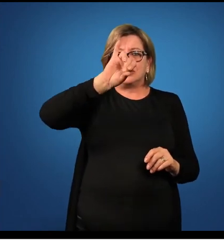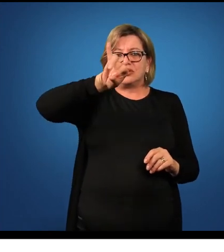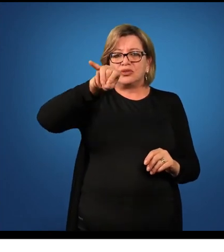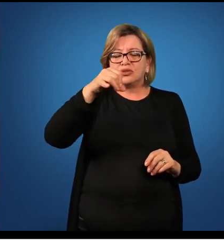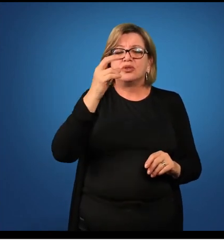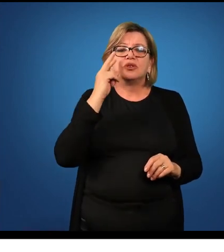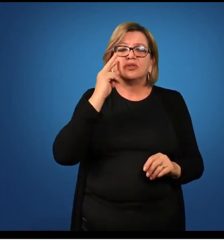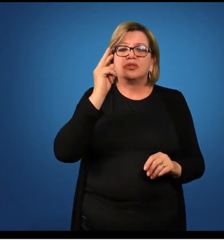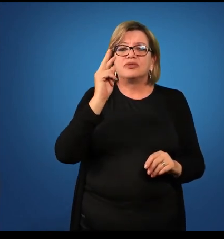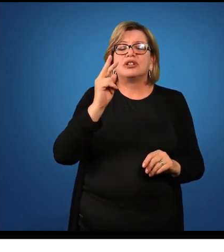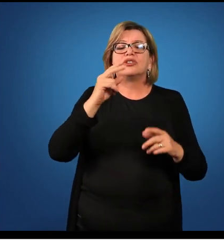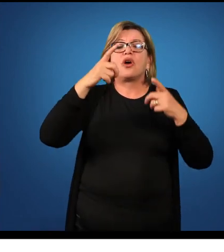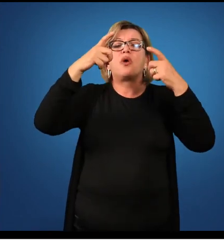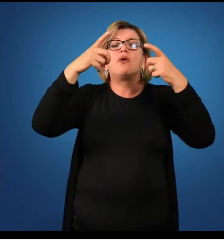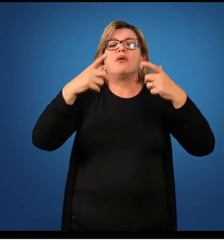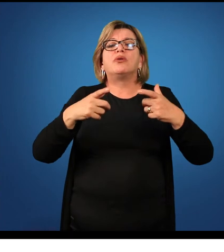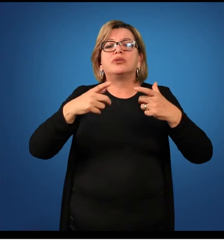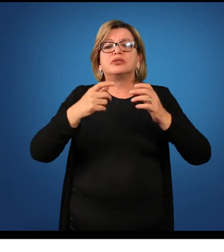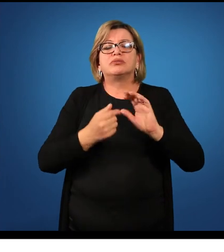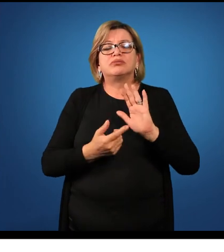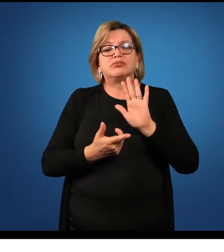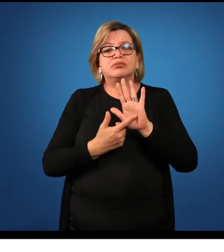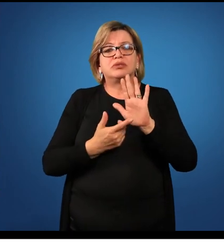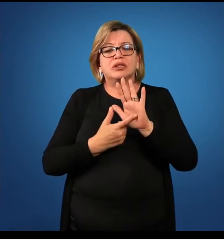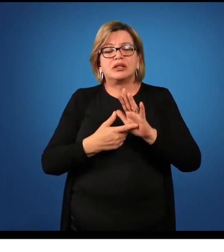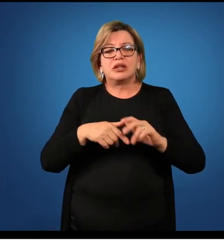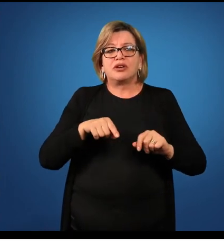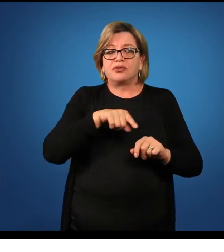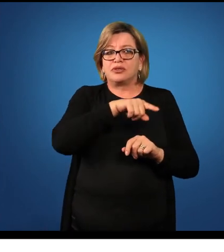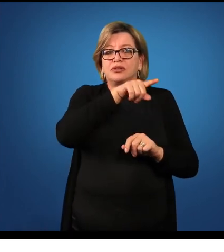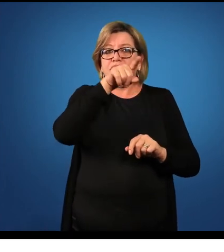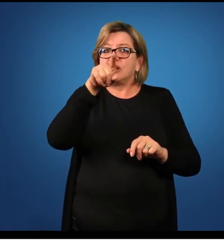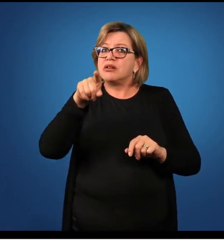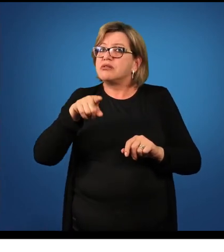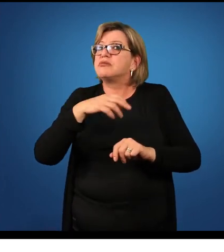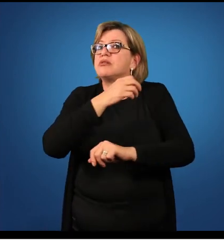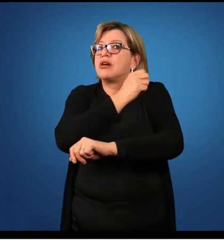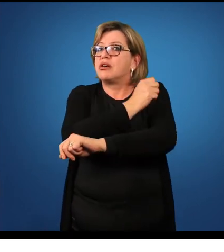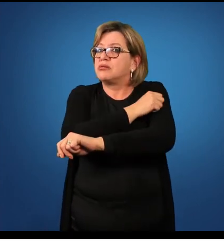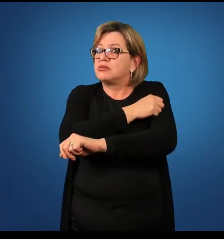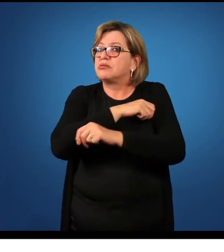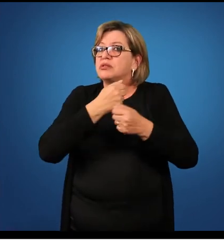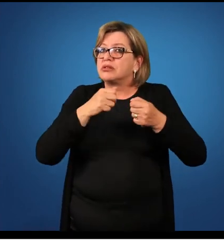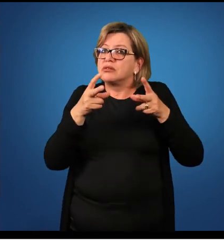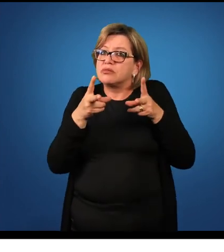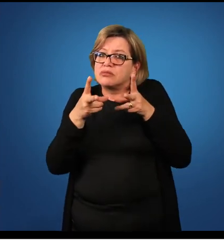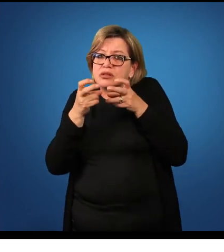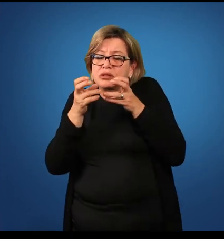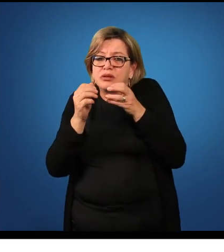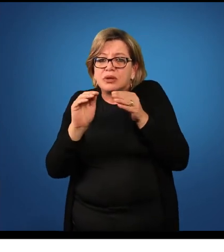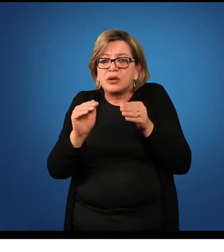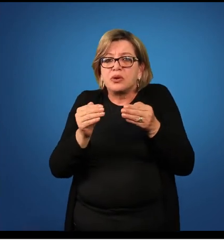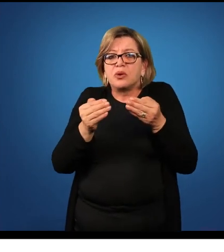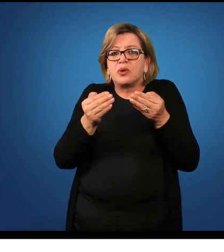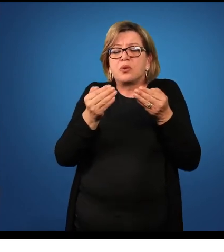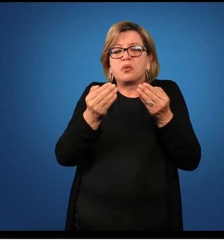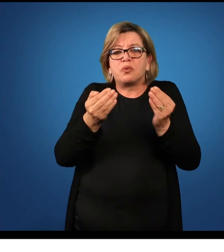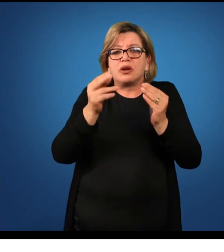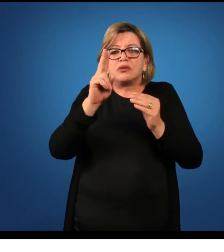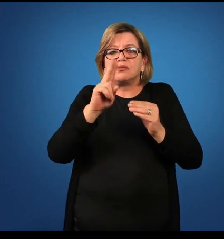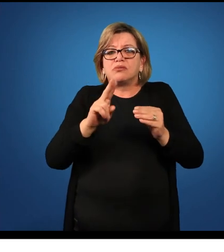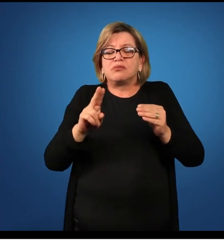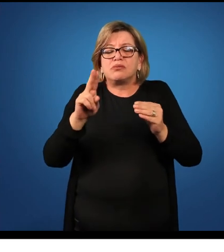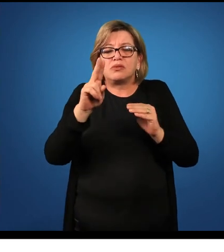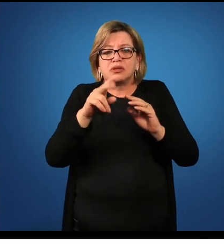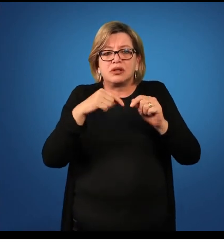de lugar onde então compete ao acadêmico ao estudante perceber que tipo de adjunto adverbial que